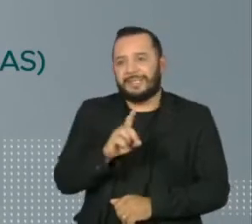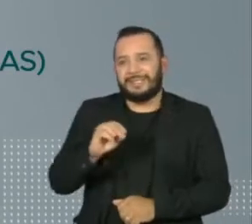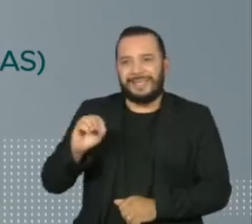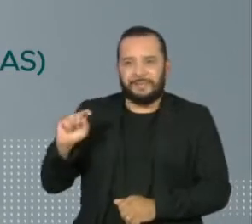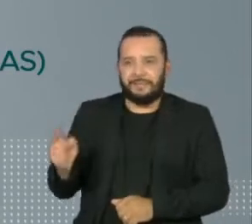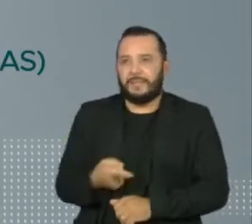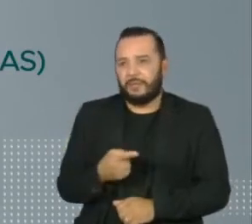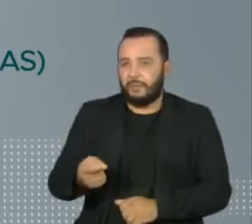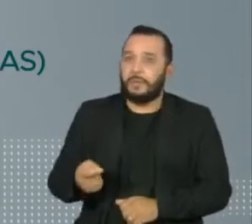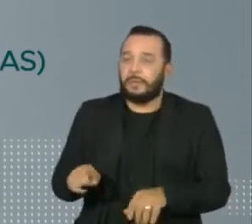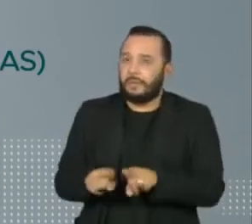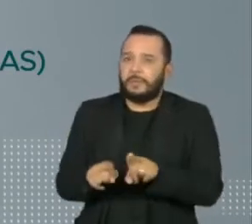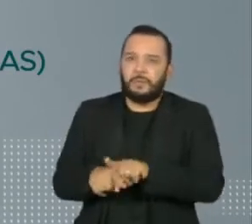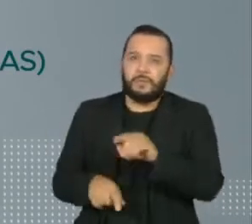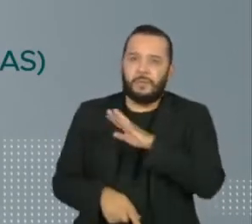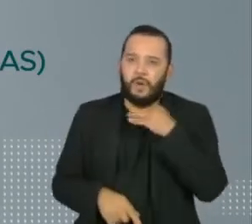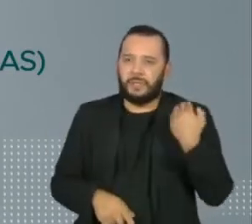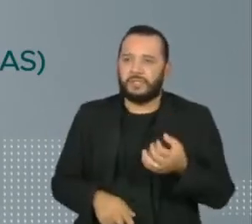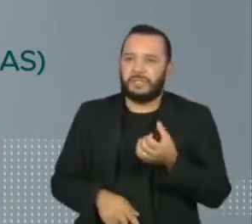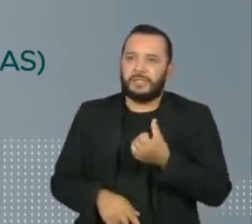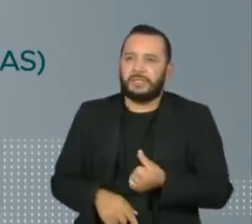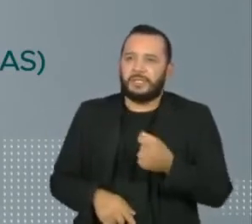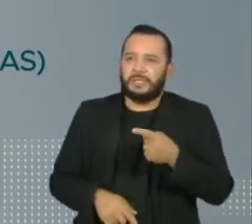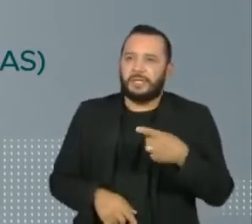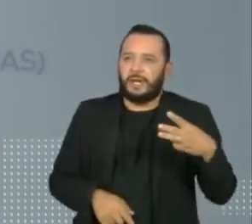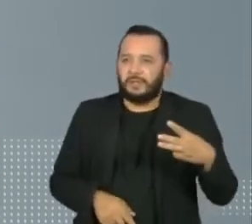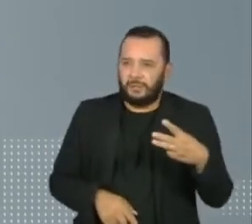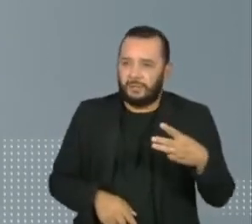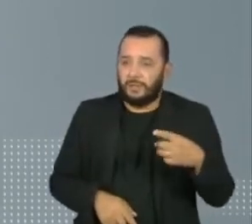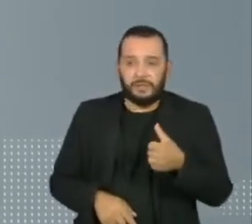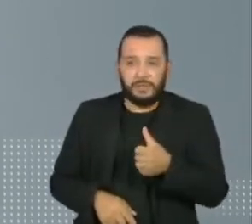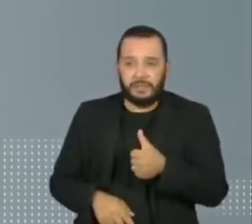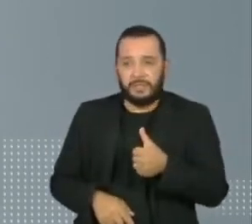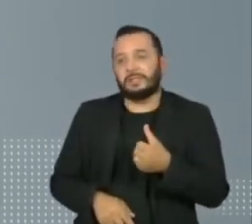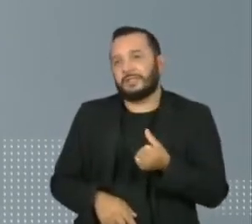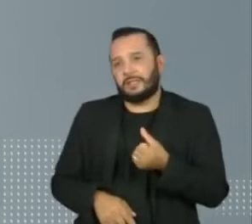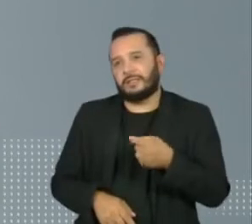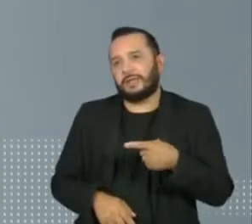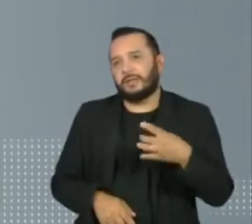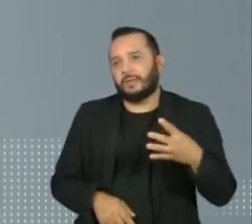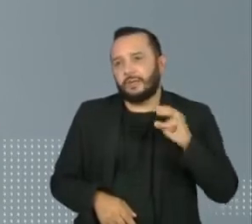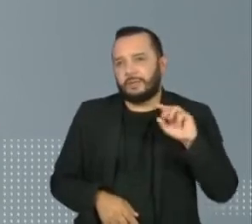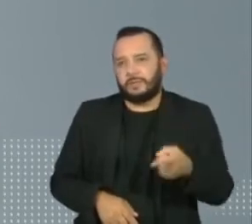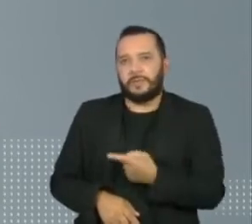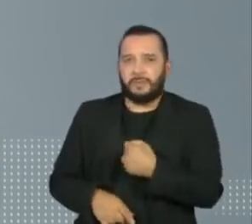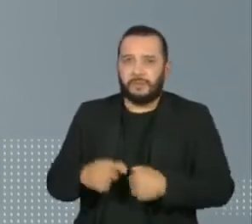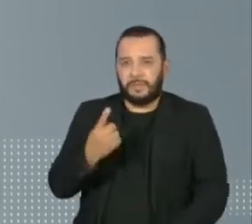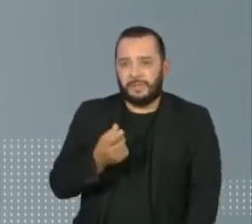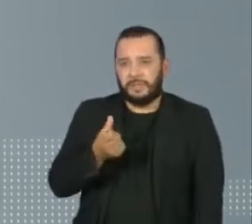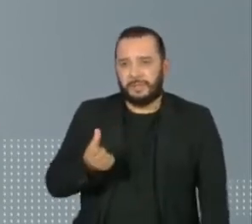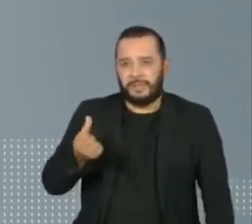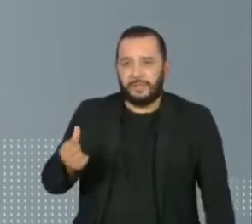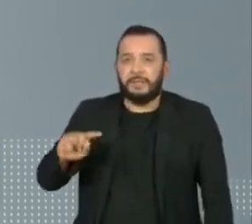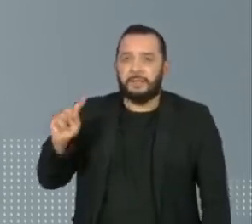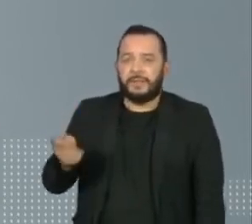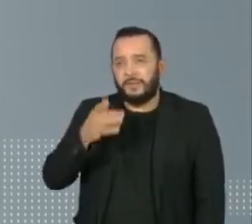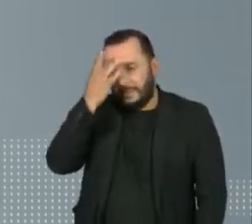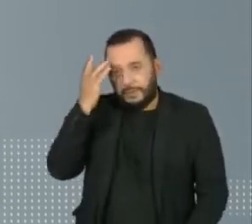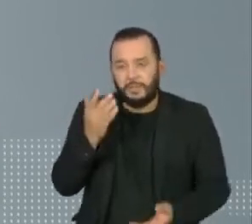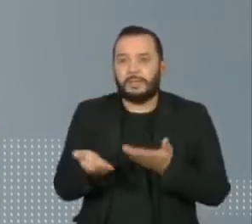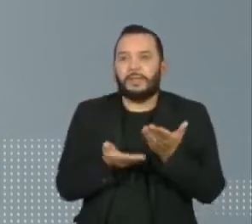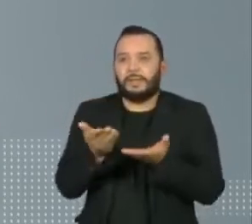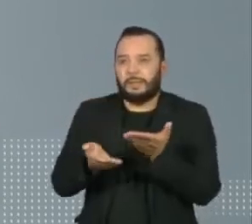e o de vítimas tem mais de 614 mil. São 166 mil pacientes em